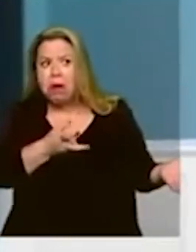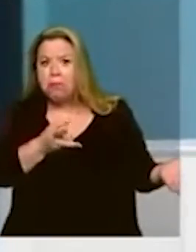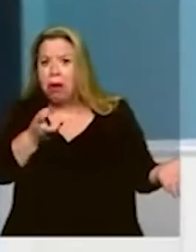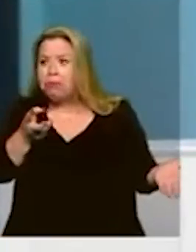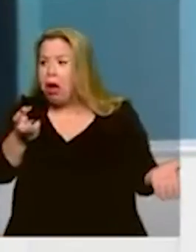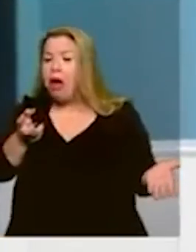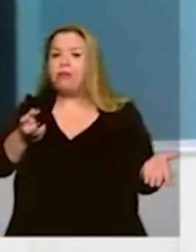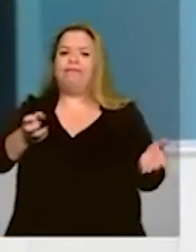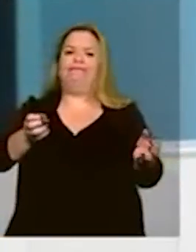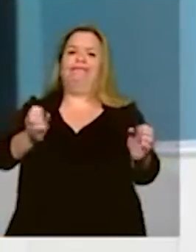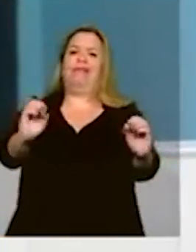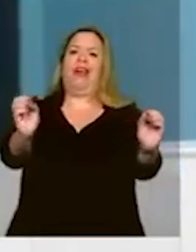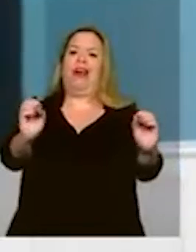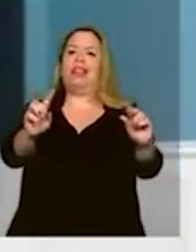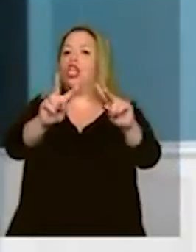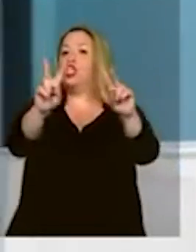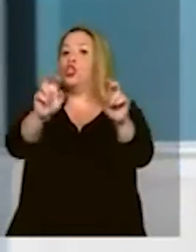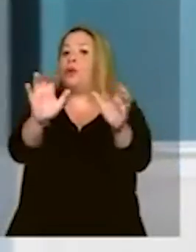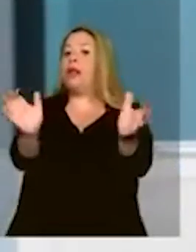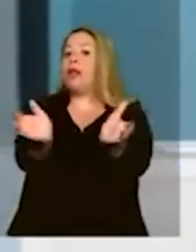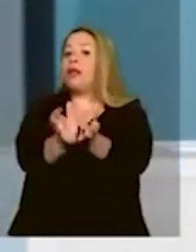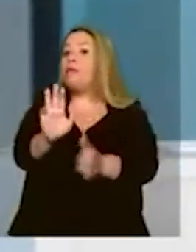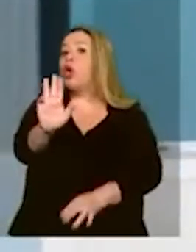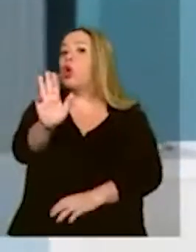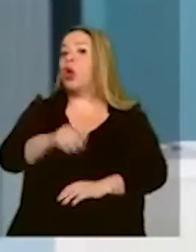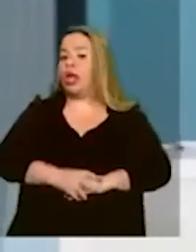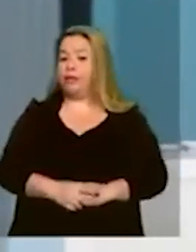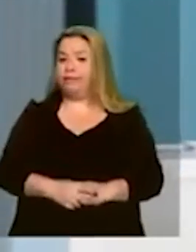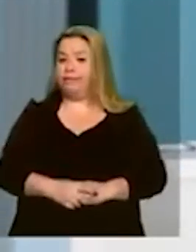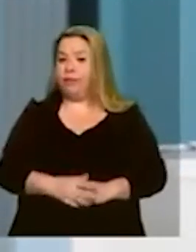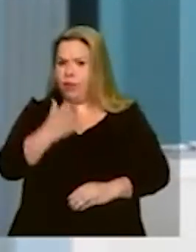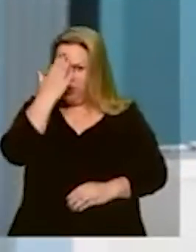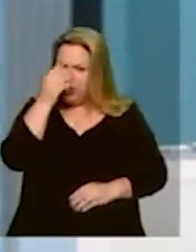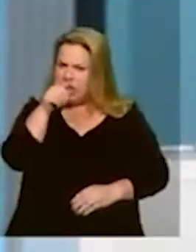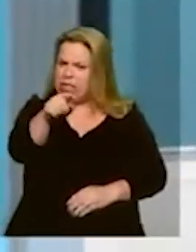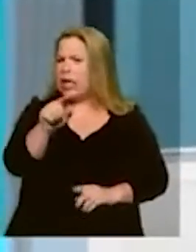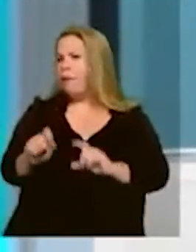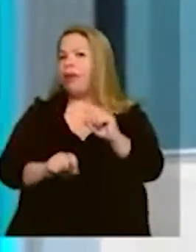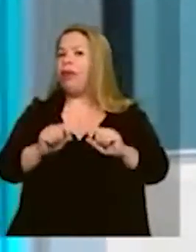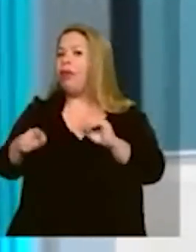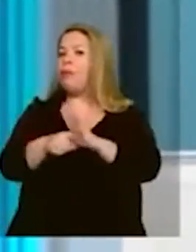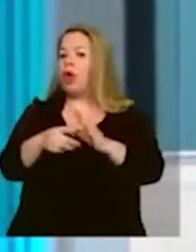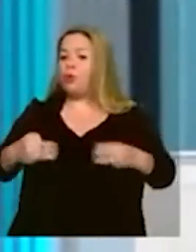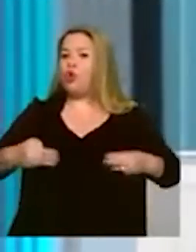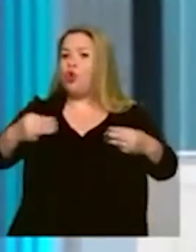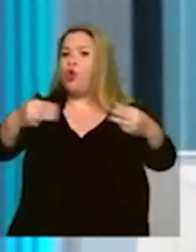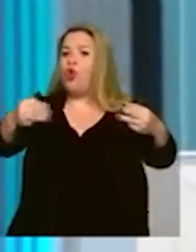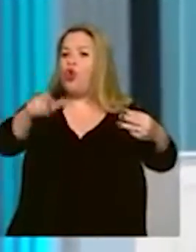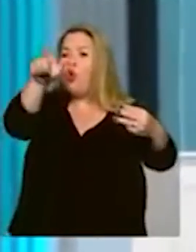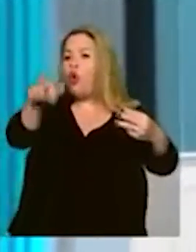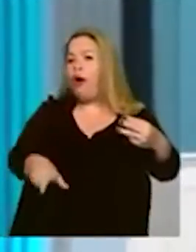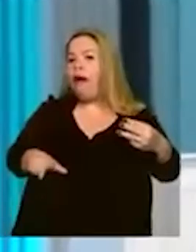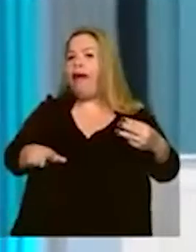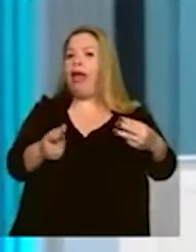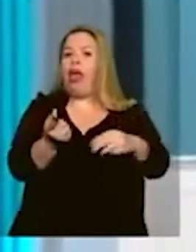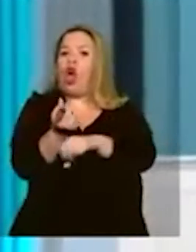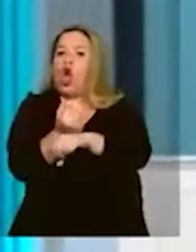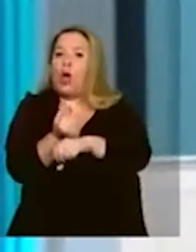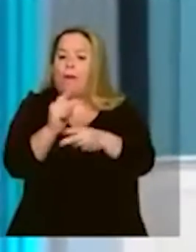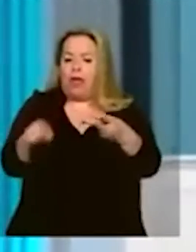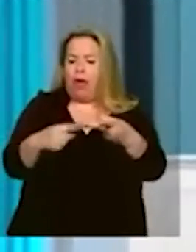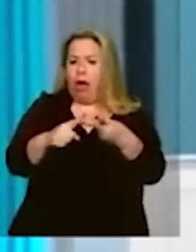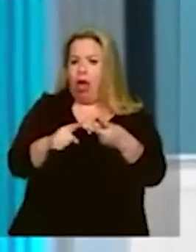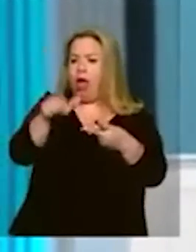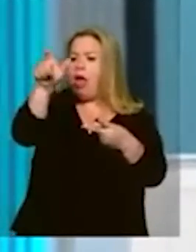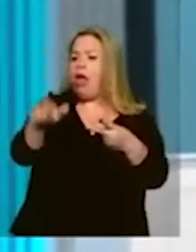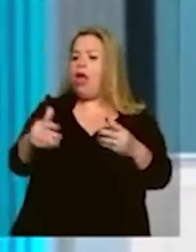respeito, por exemplo, da equipe do candidato Lula. A gente não sabe quem vai ser, por exemplo, o ministro da Economia ou da Fazenda. E a gente não sabe